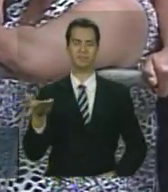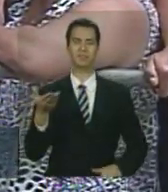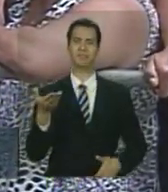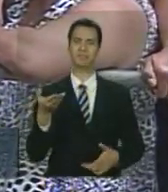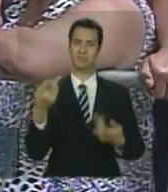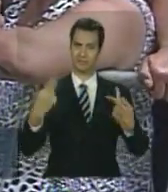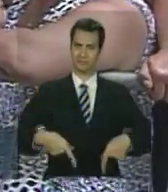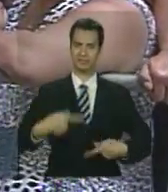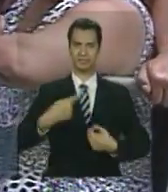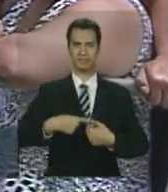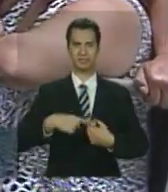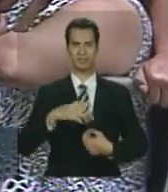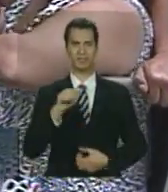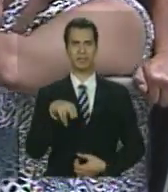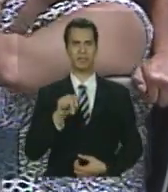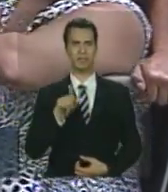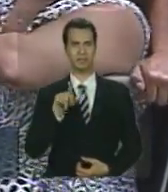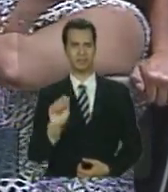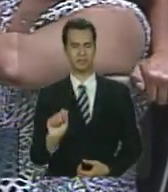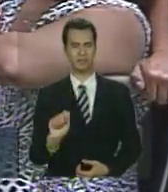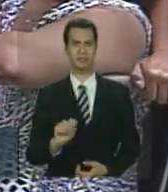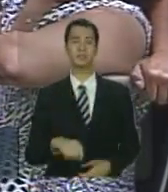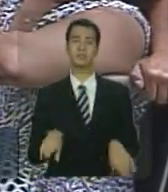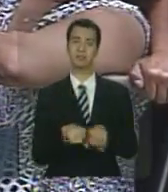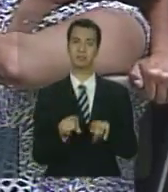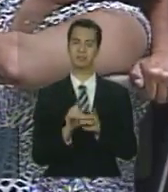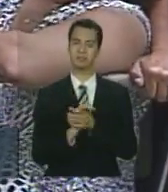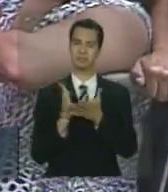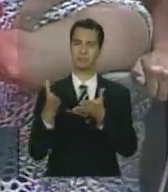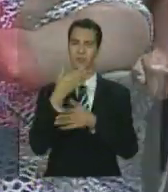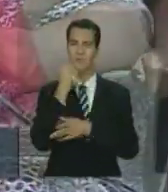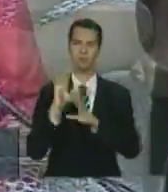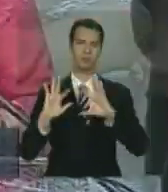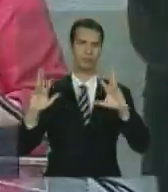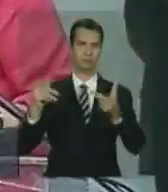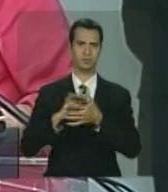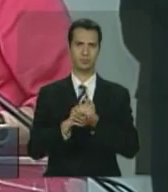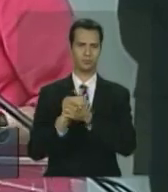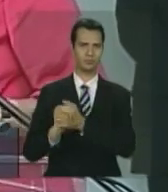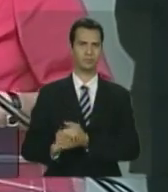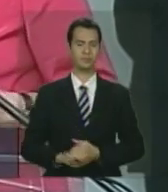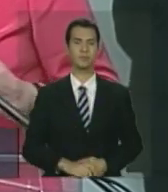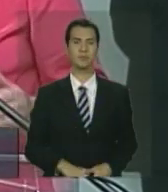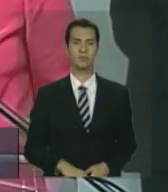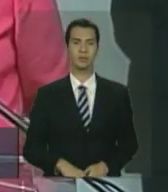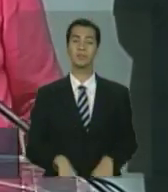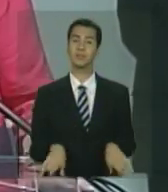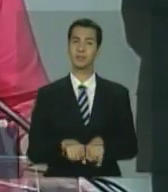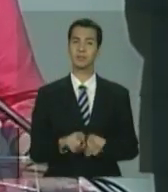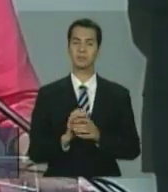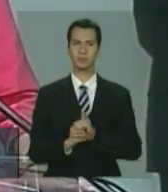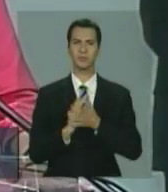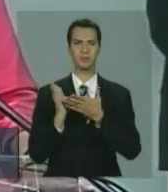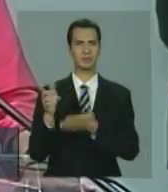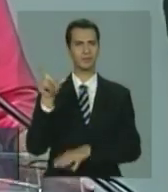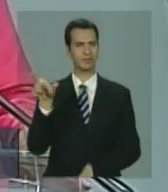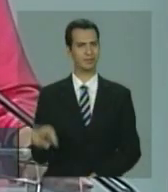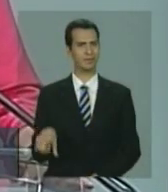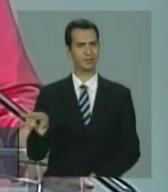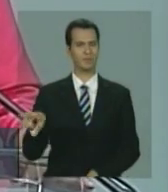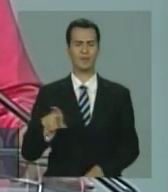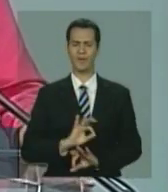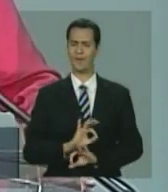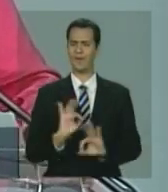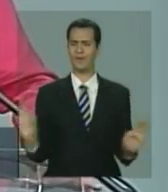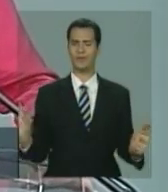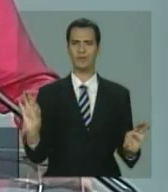cariocas, e também aos nossos companheiros. Cumprimentar esse parceiro fantástico,